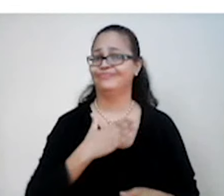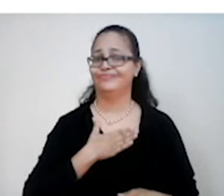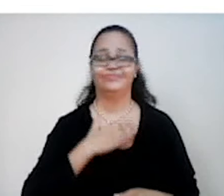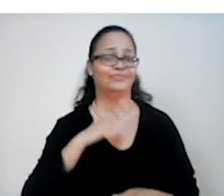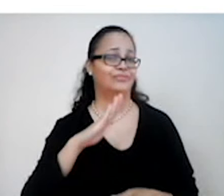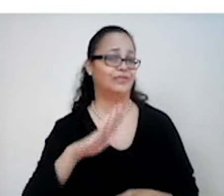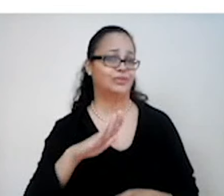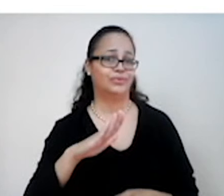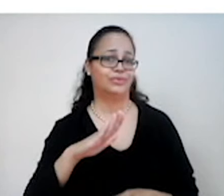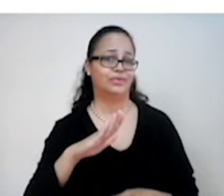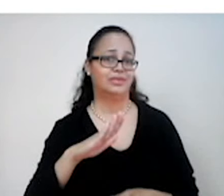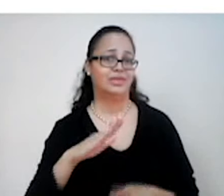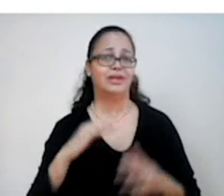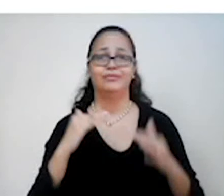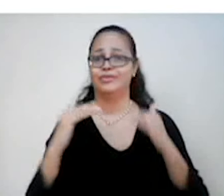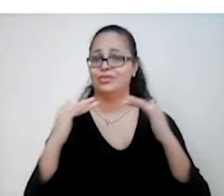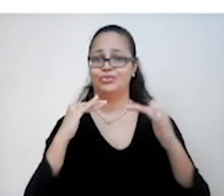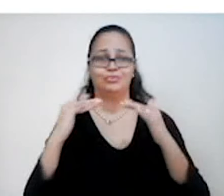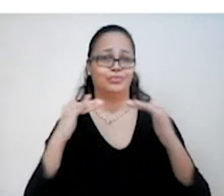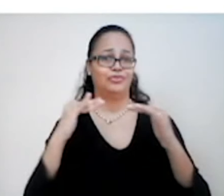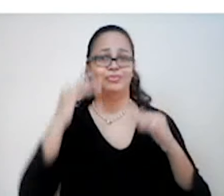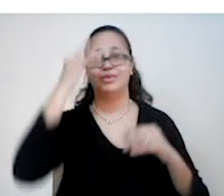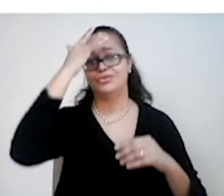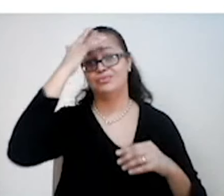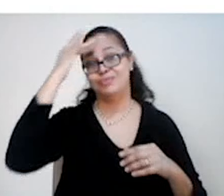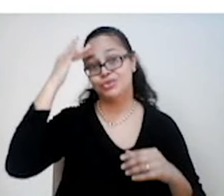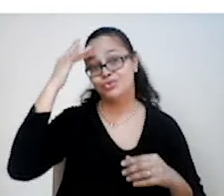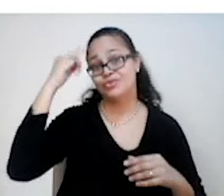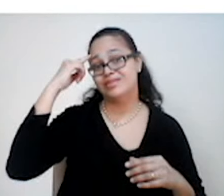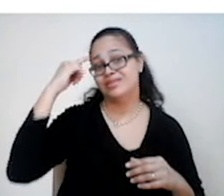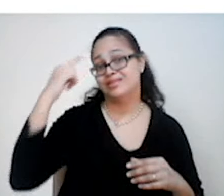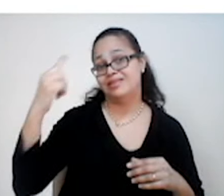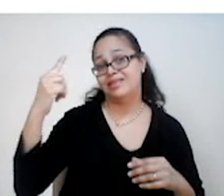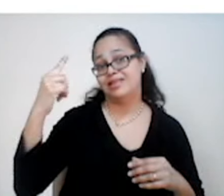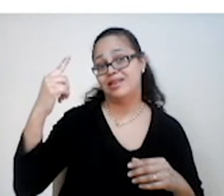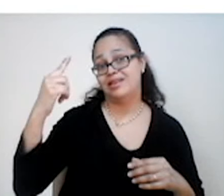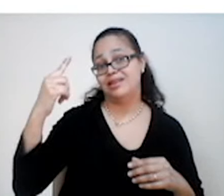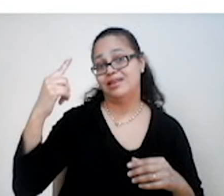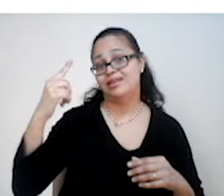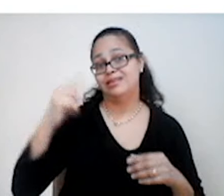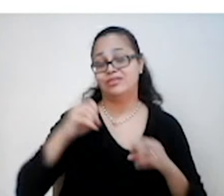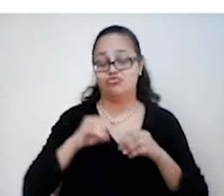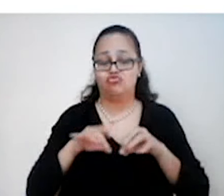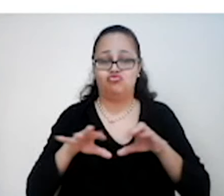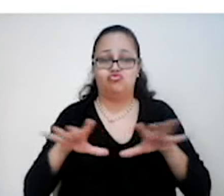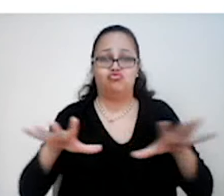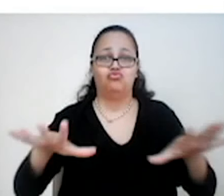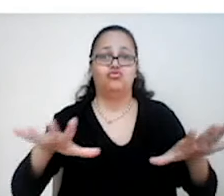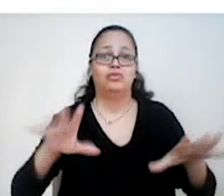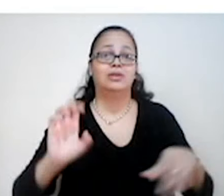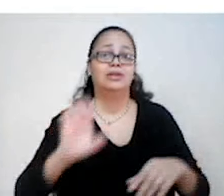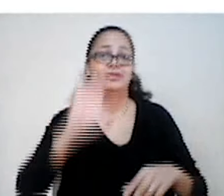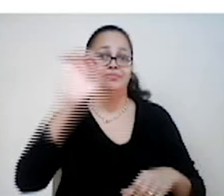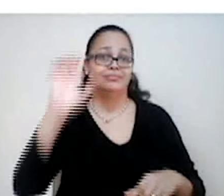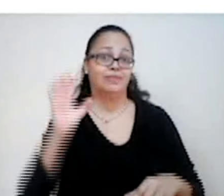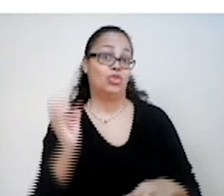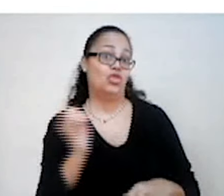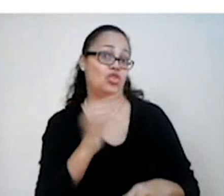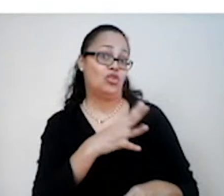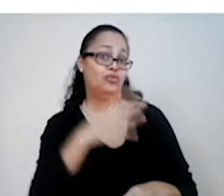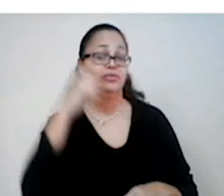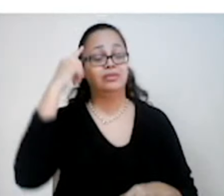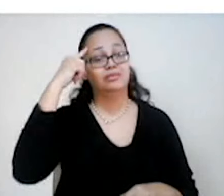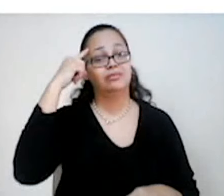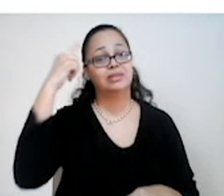Não gostava do movimento de pessoas e ideias que tomava conta da Europa. Novas ideias.